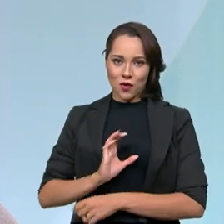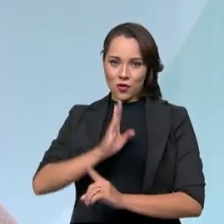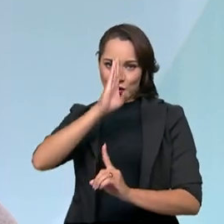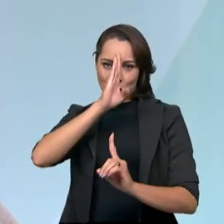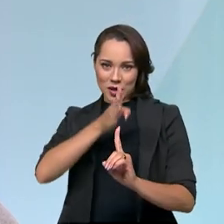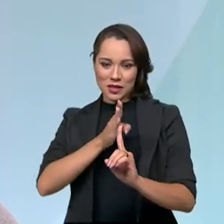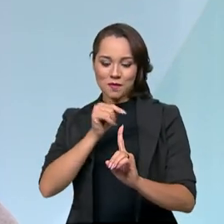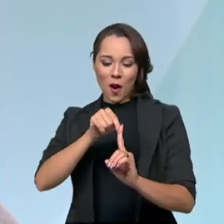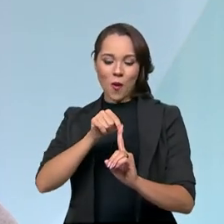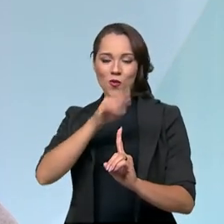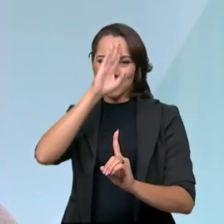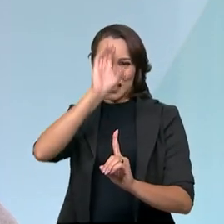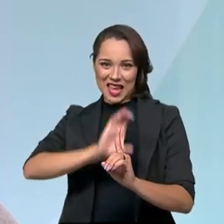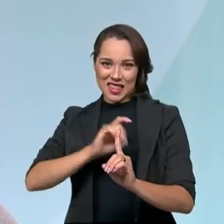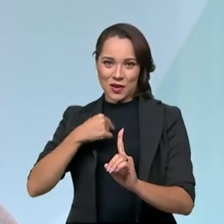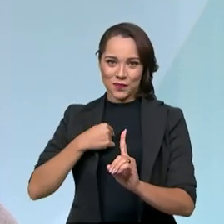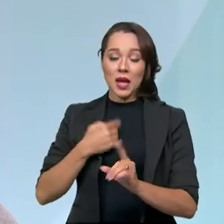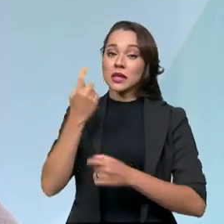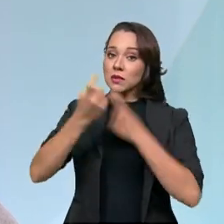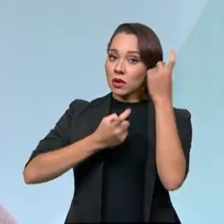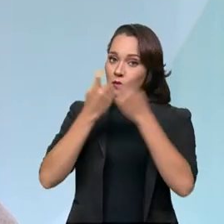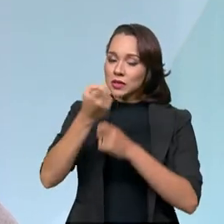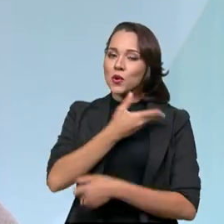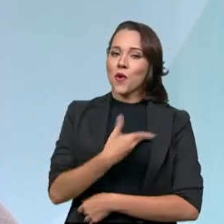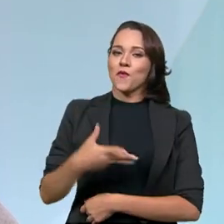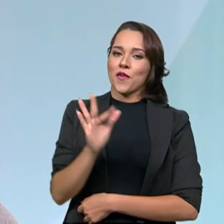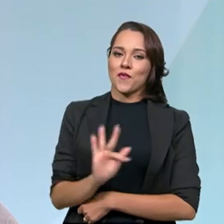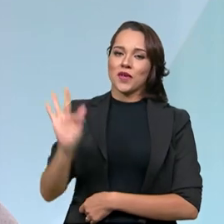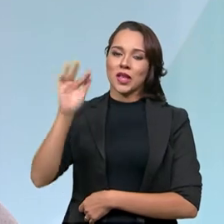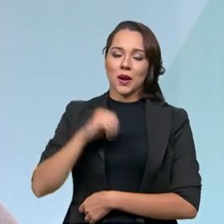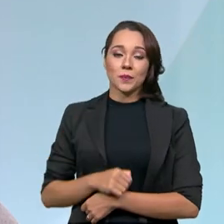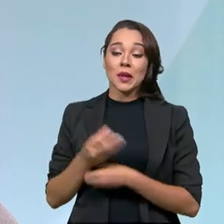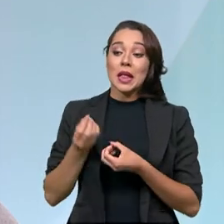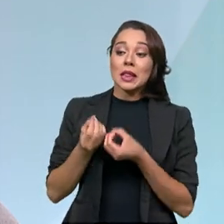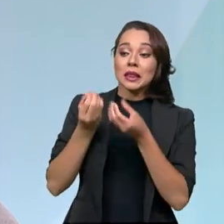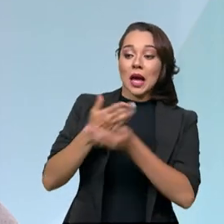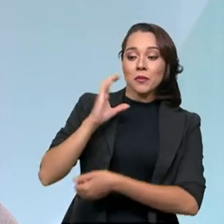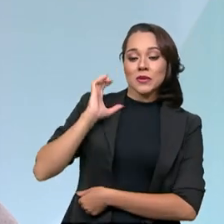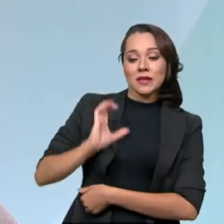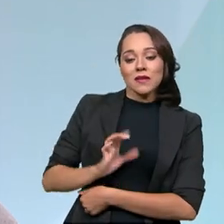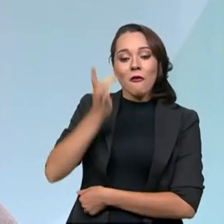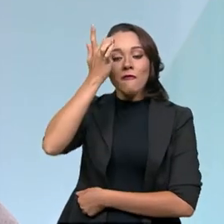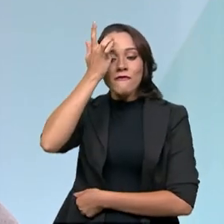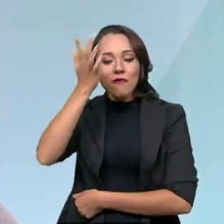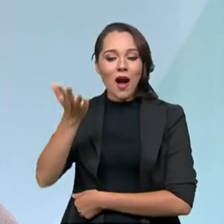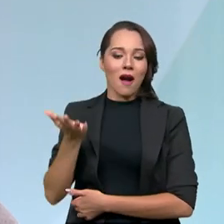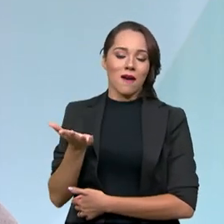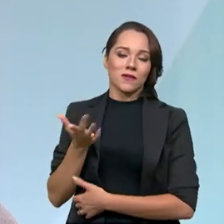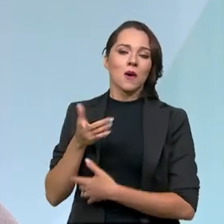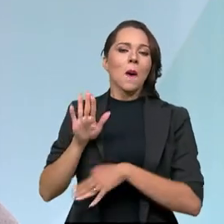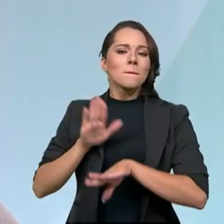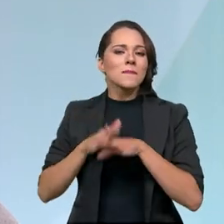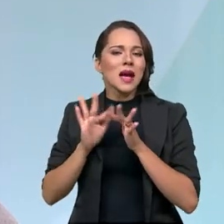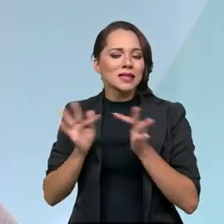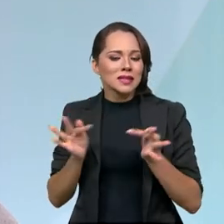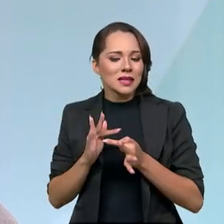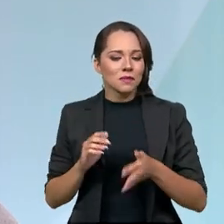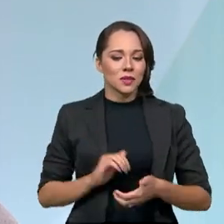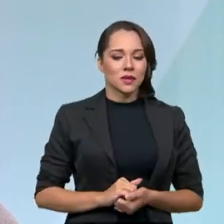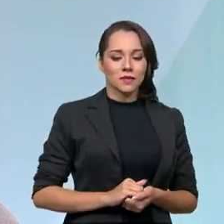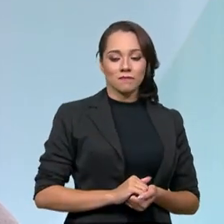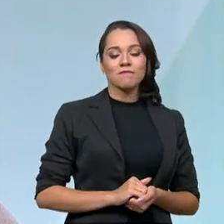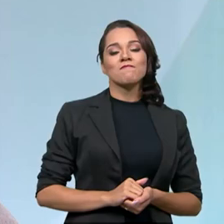de tudo. Então, essa é a preocupação do governo federal. Prover o cidadão de facilidade, de simplificação das suas maior